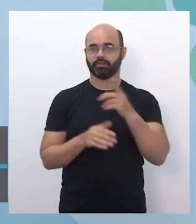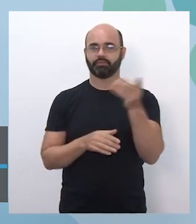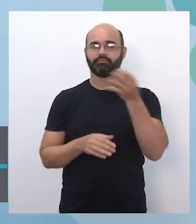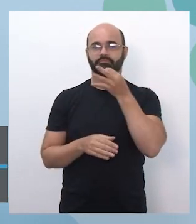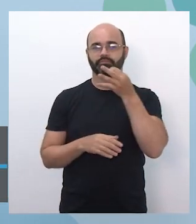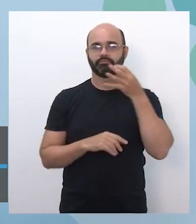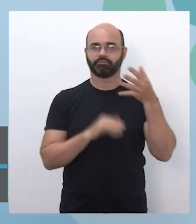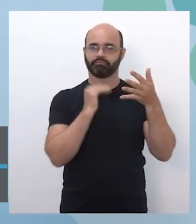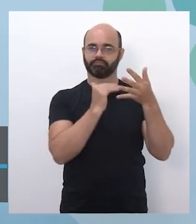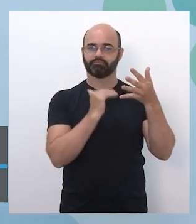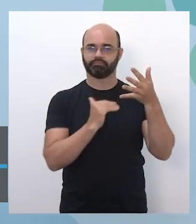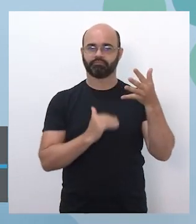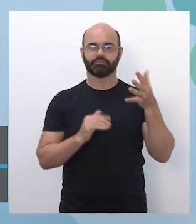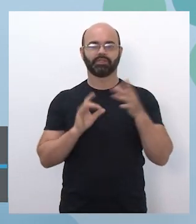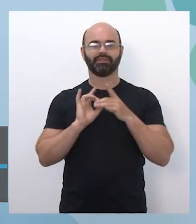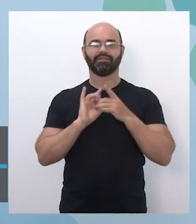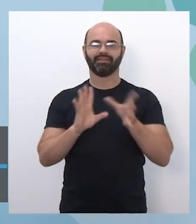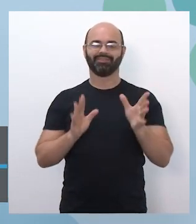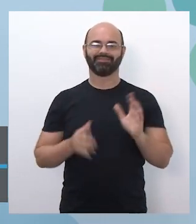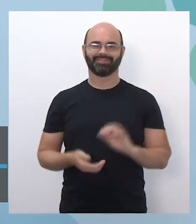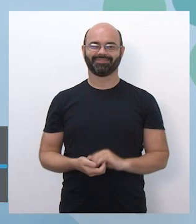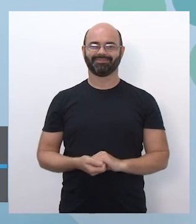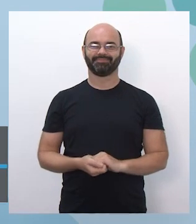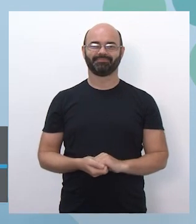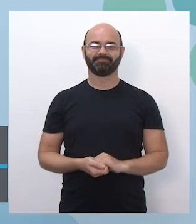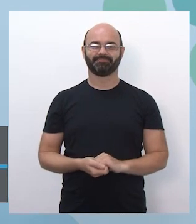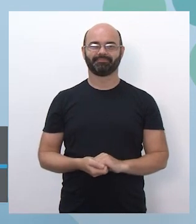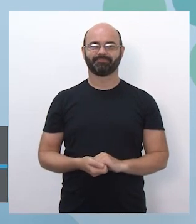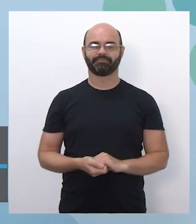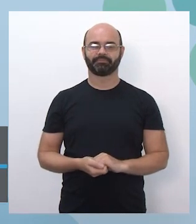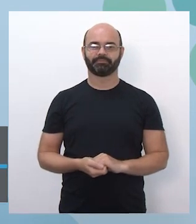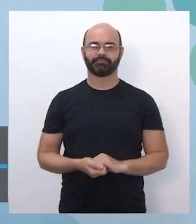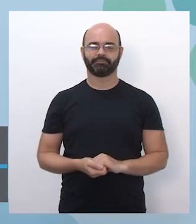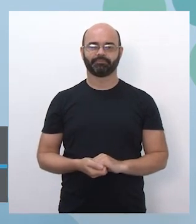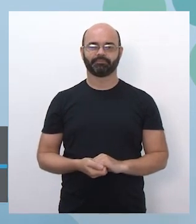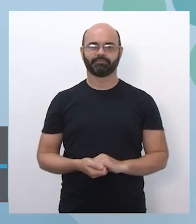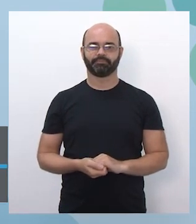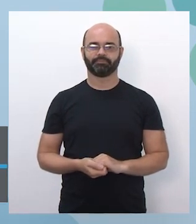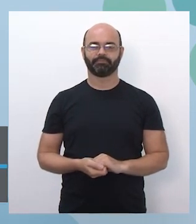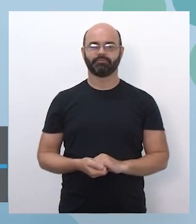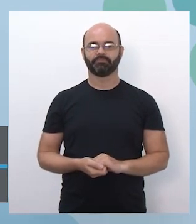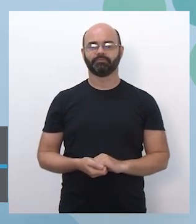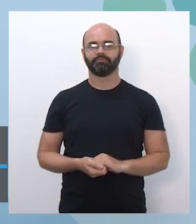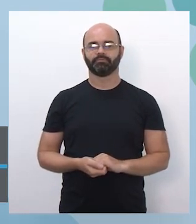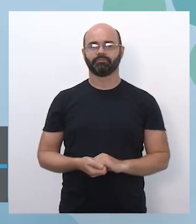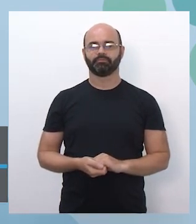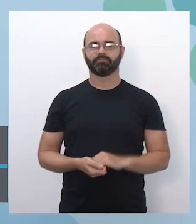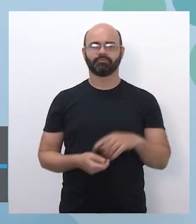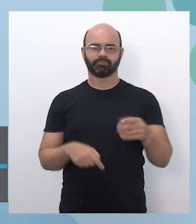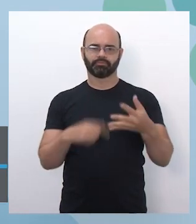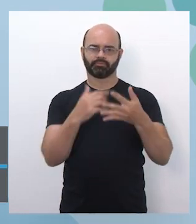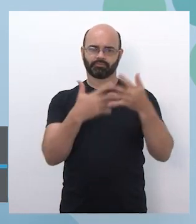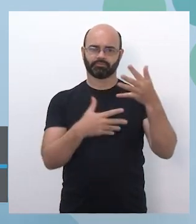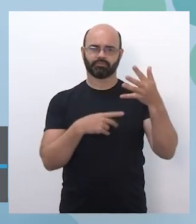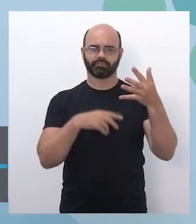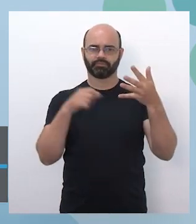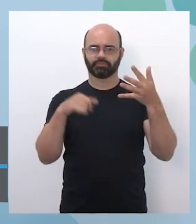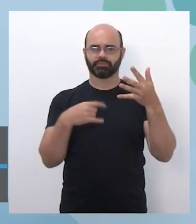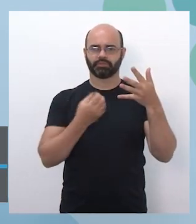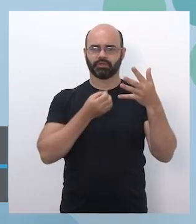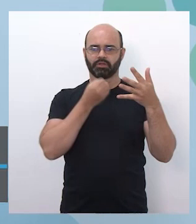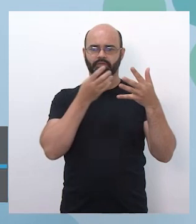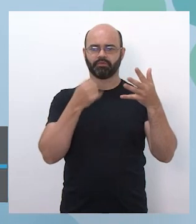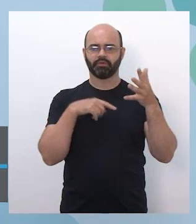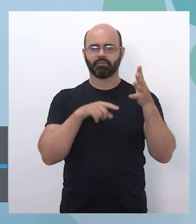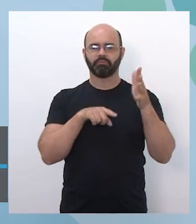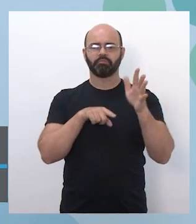ouvindo vocês, tá bom? aqui uma pergunta que já chegou é sobre PCNP atuar como